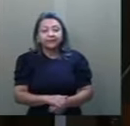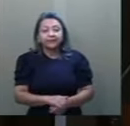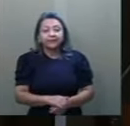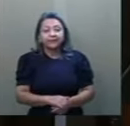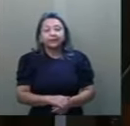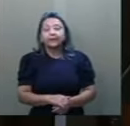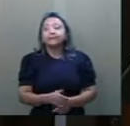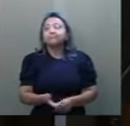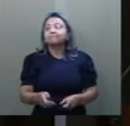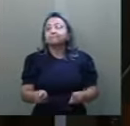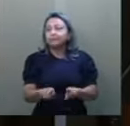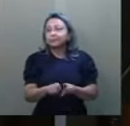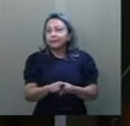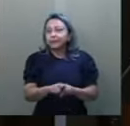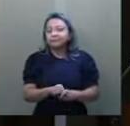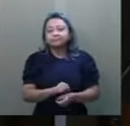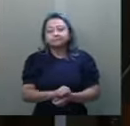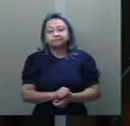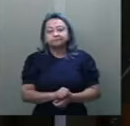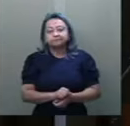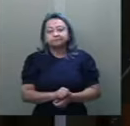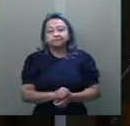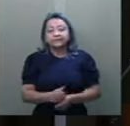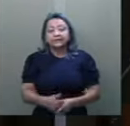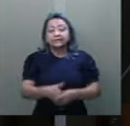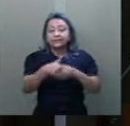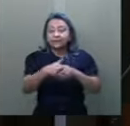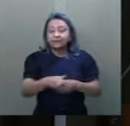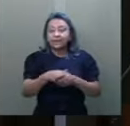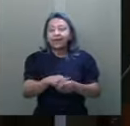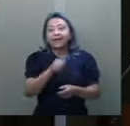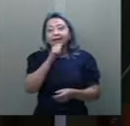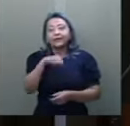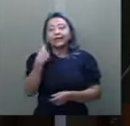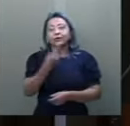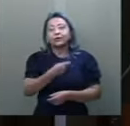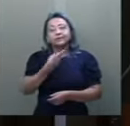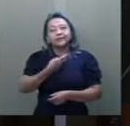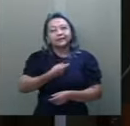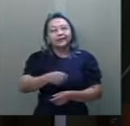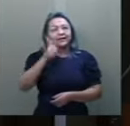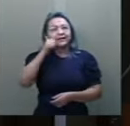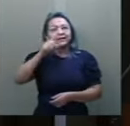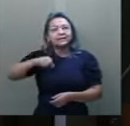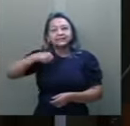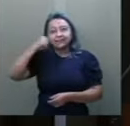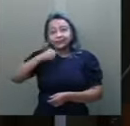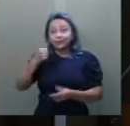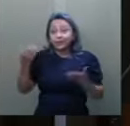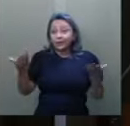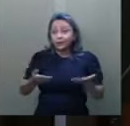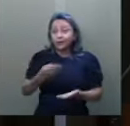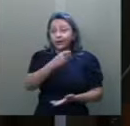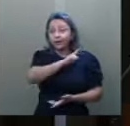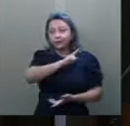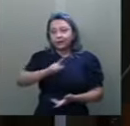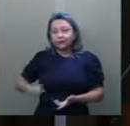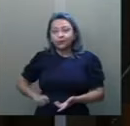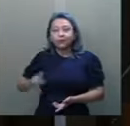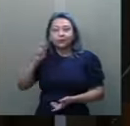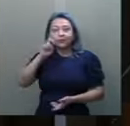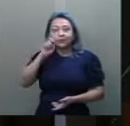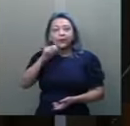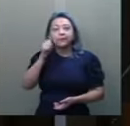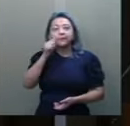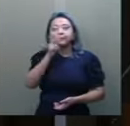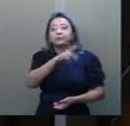E não poderia terminar sem deixar de saudar ainda a nossa eterna senadora e atual governadora do Rio Grande do Norte, a